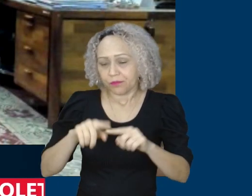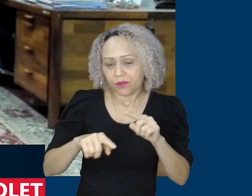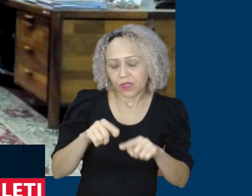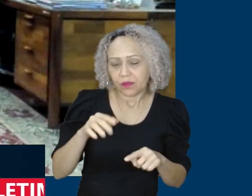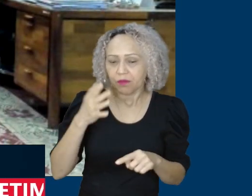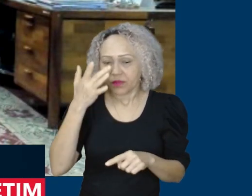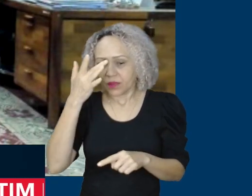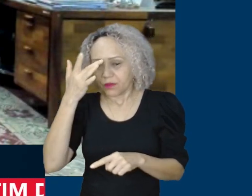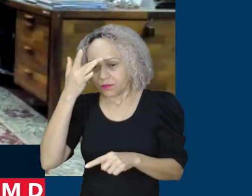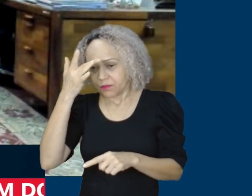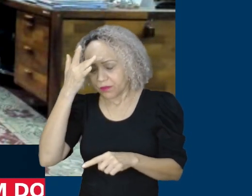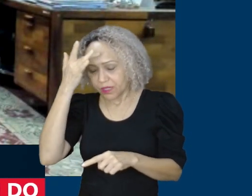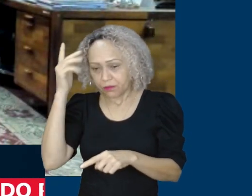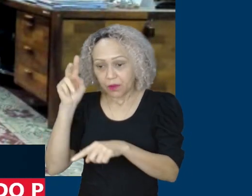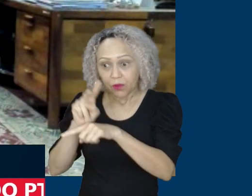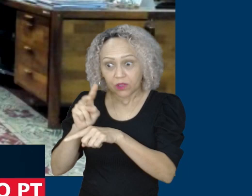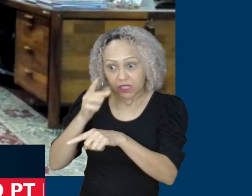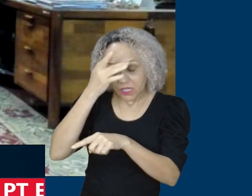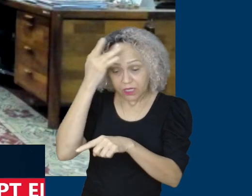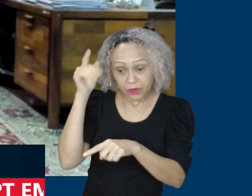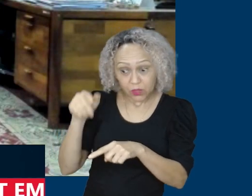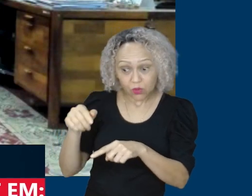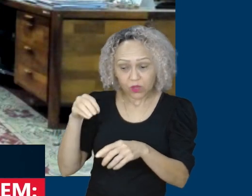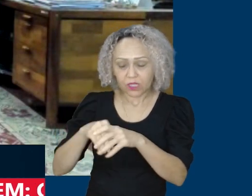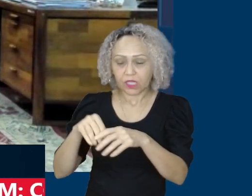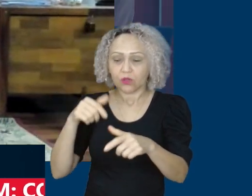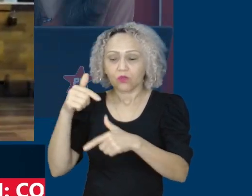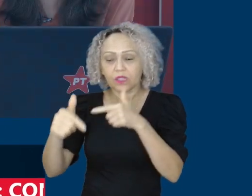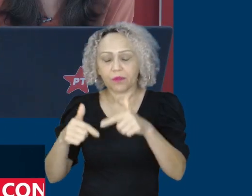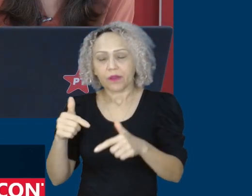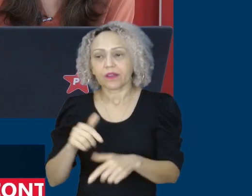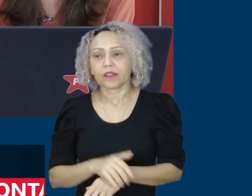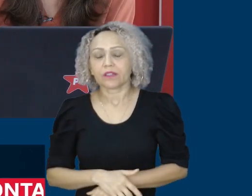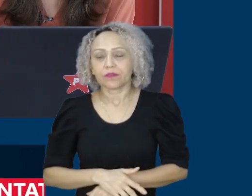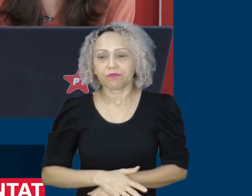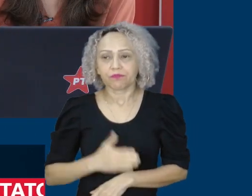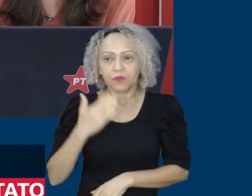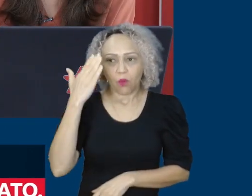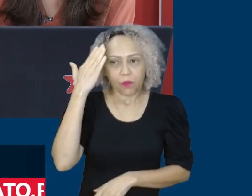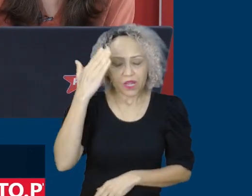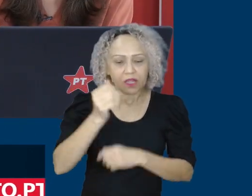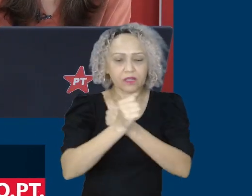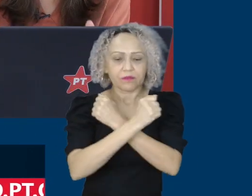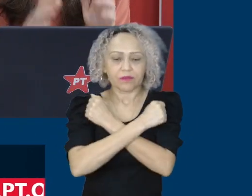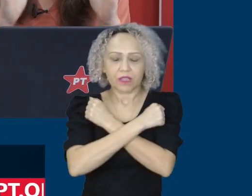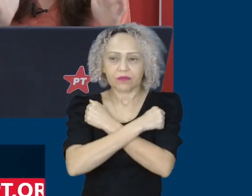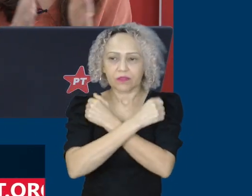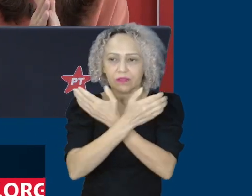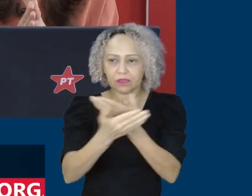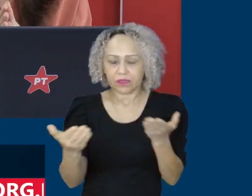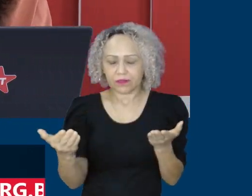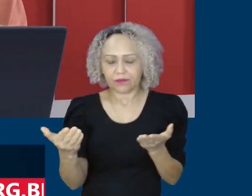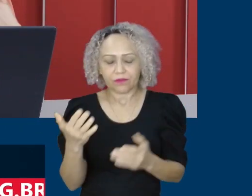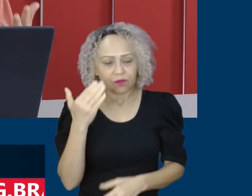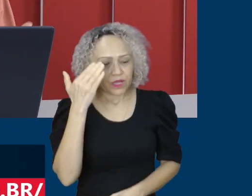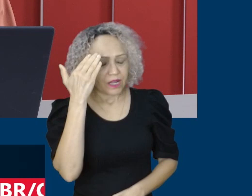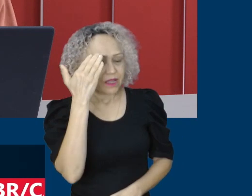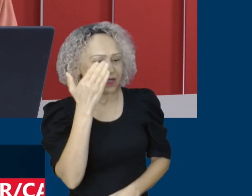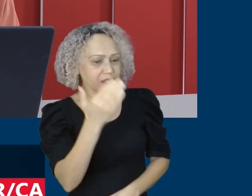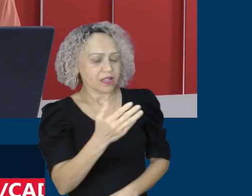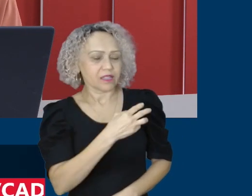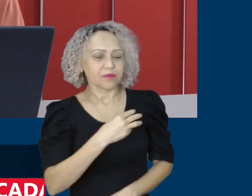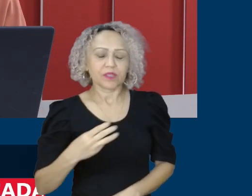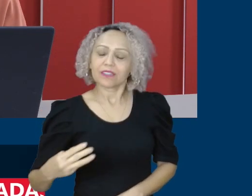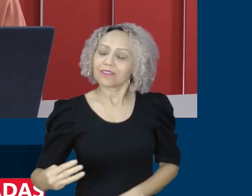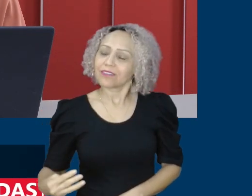especialmente os trabalhadores e trabalhadoras obrigado pela atenção abraço forte obrigada ministro excelente maneira da gente finalizar aqui com